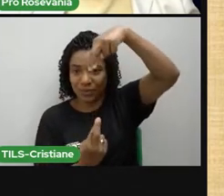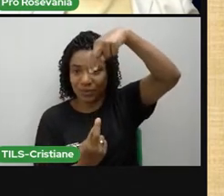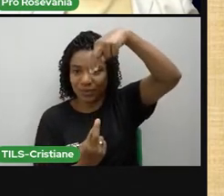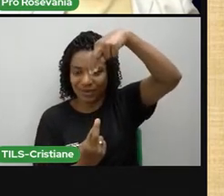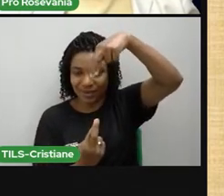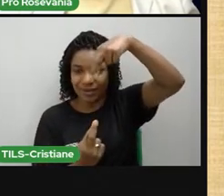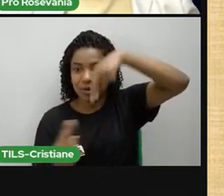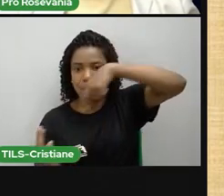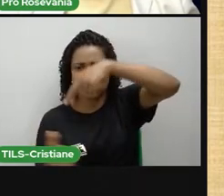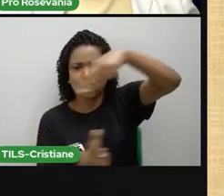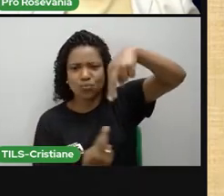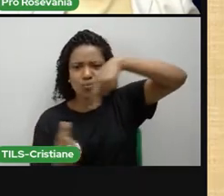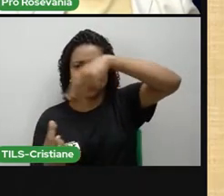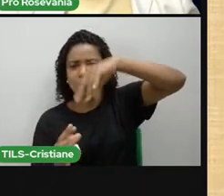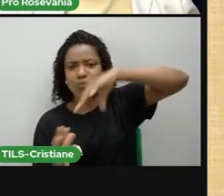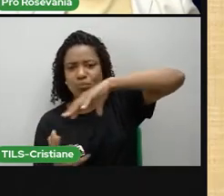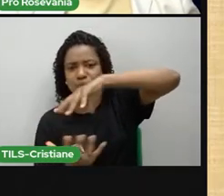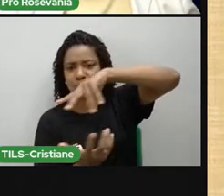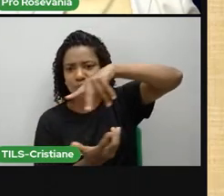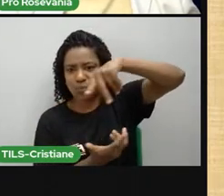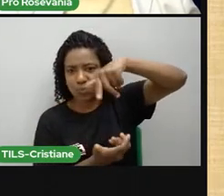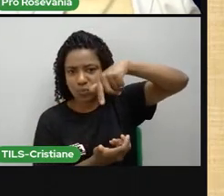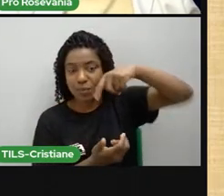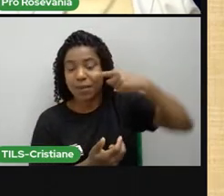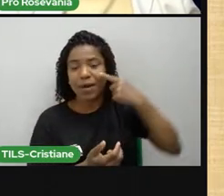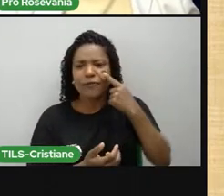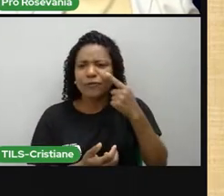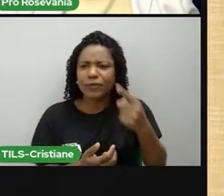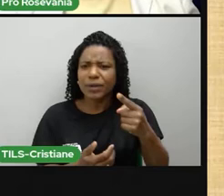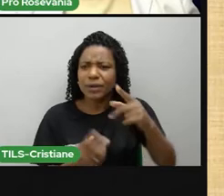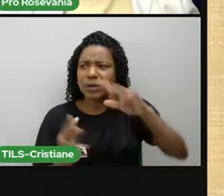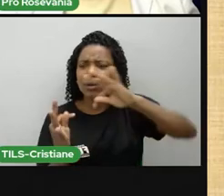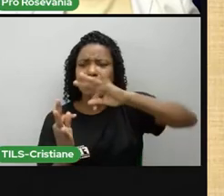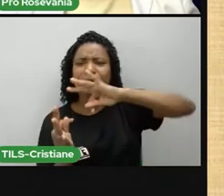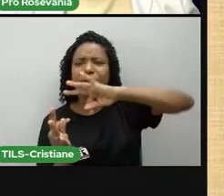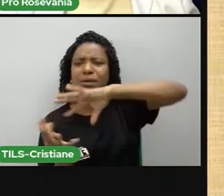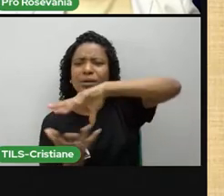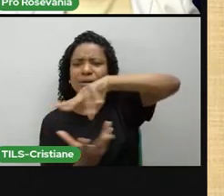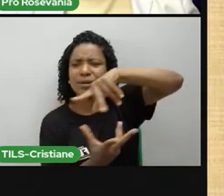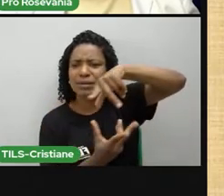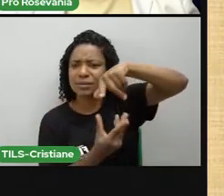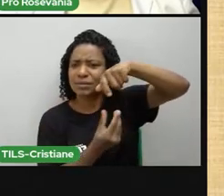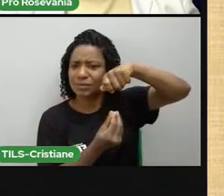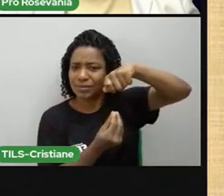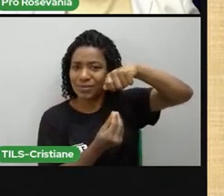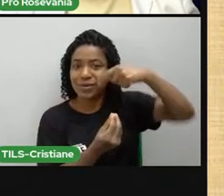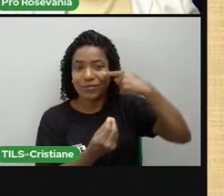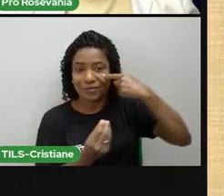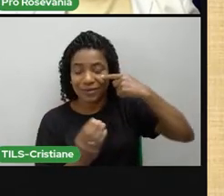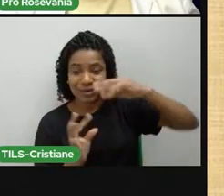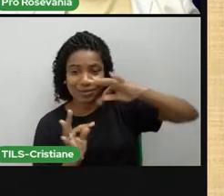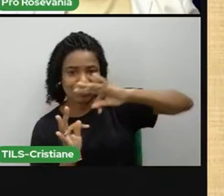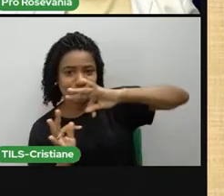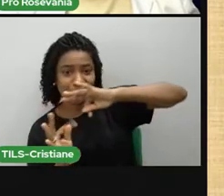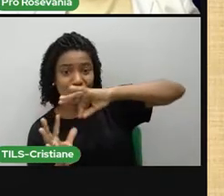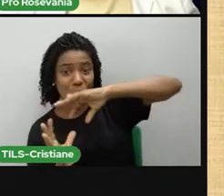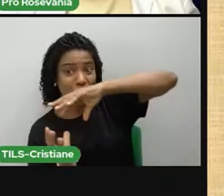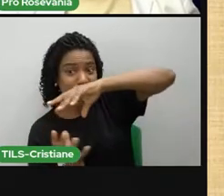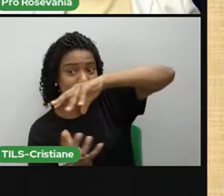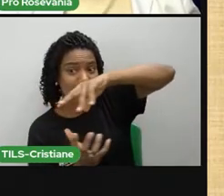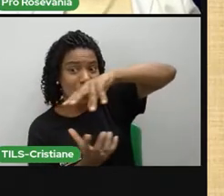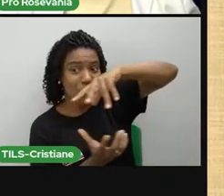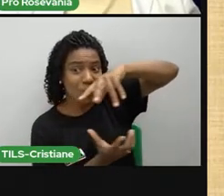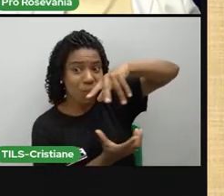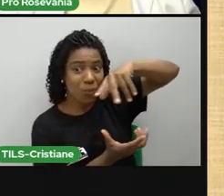Perceba que não é um círculo perfeito, ele é elíptico, né? Ele tem um momento que ele está mais próximo, que a Terra está mais próxima do